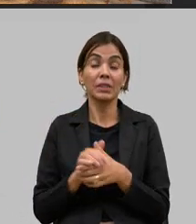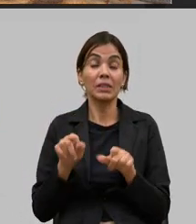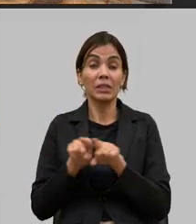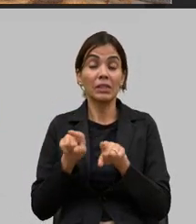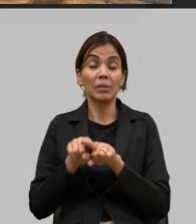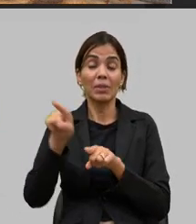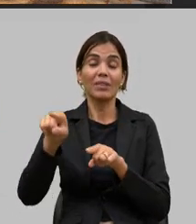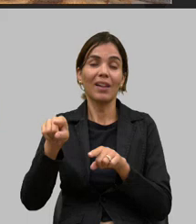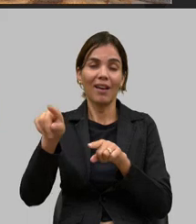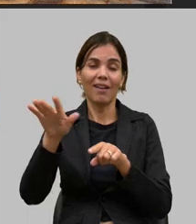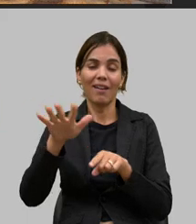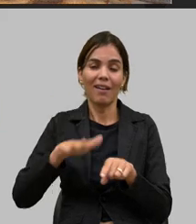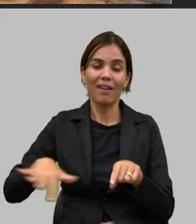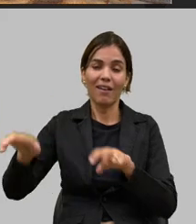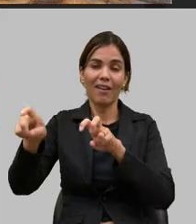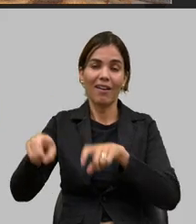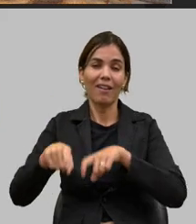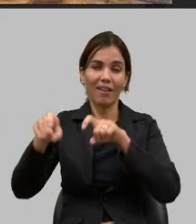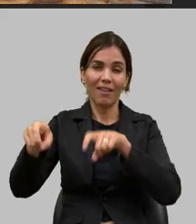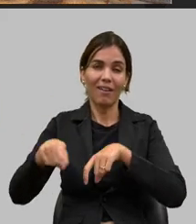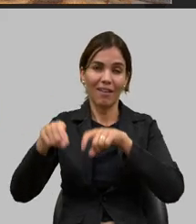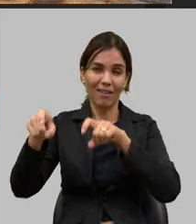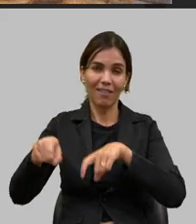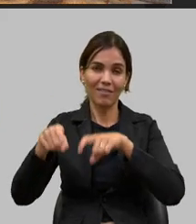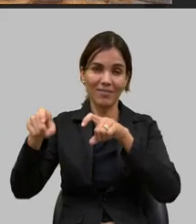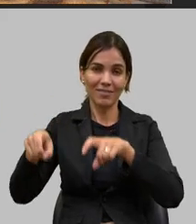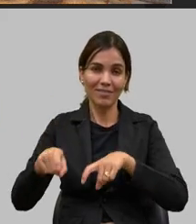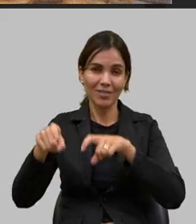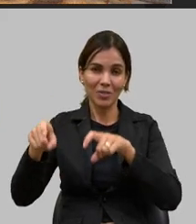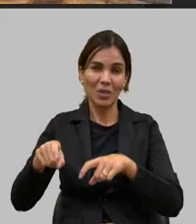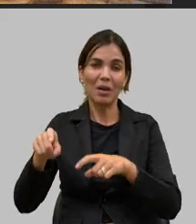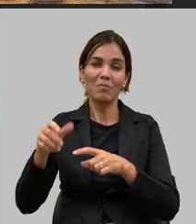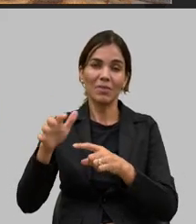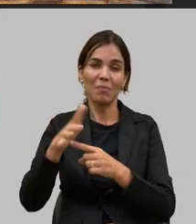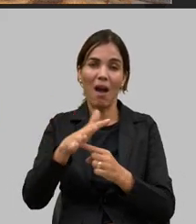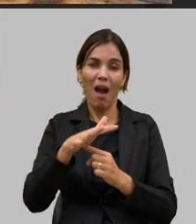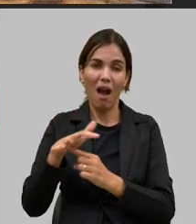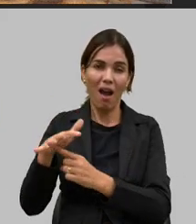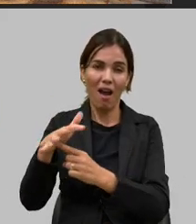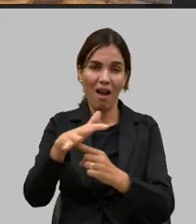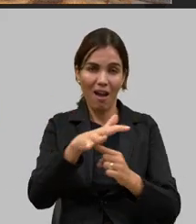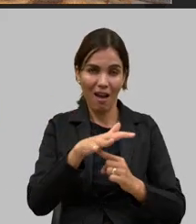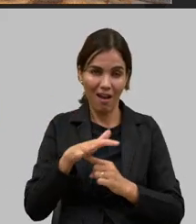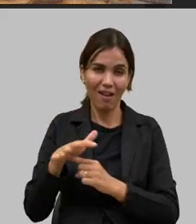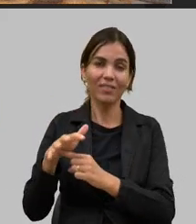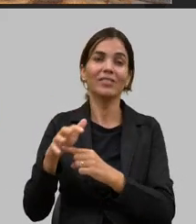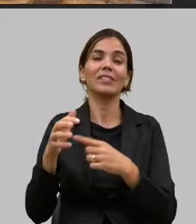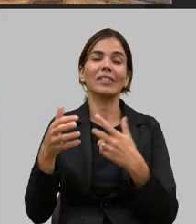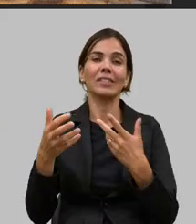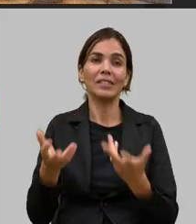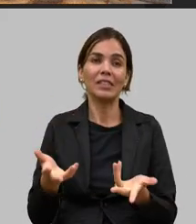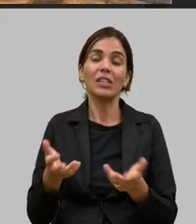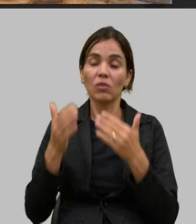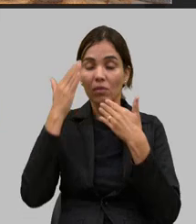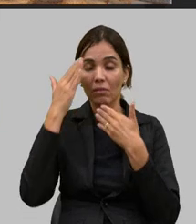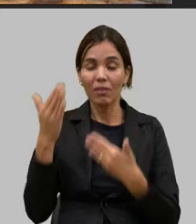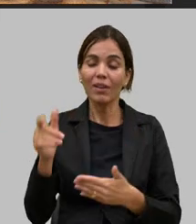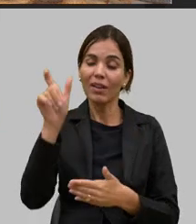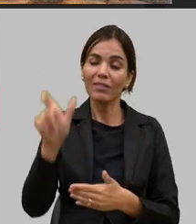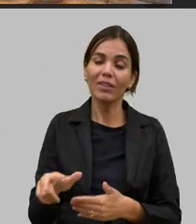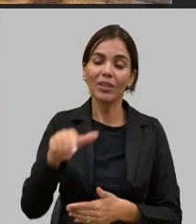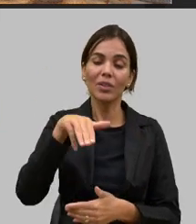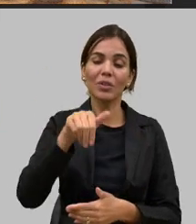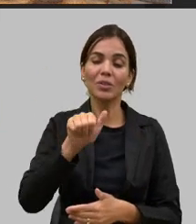no campo com uma CPP e que eu agradeço aqui o nosso deputado Carlinhos Lemos Marquinhos Lemos que